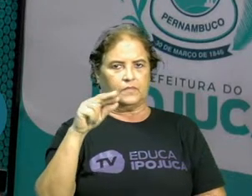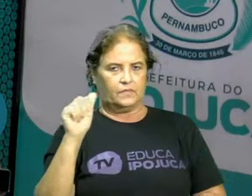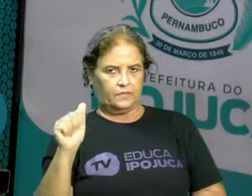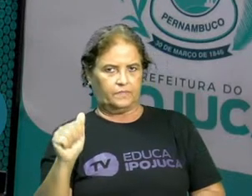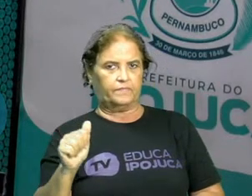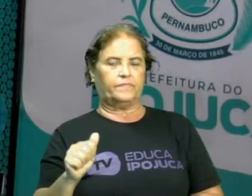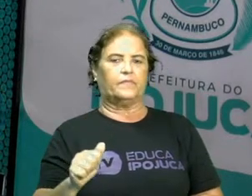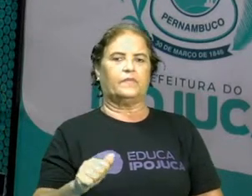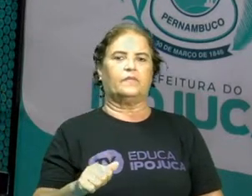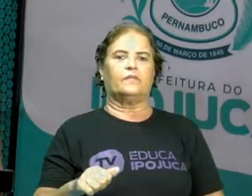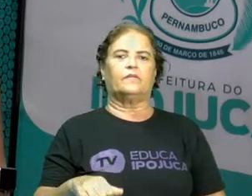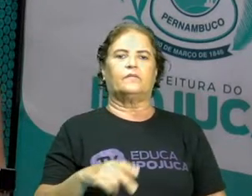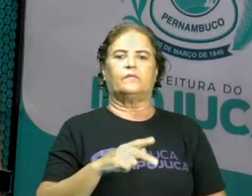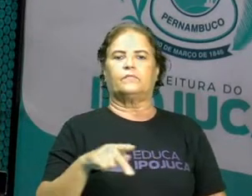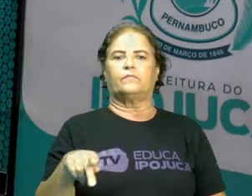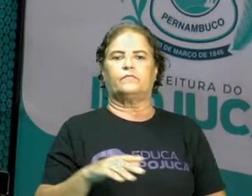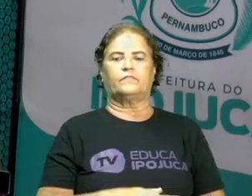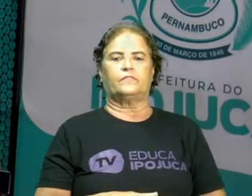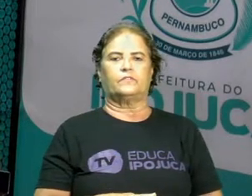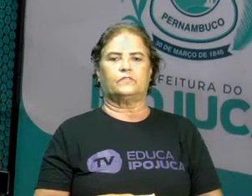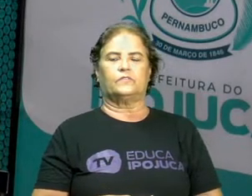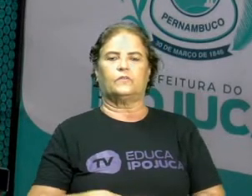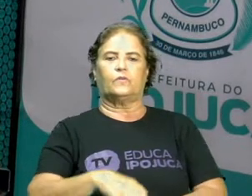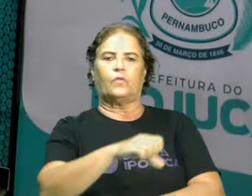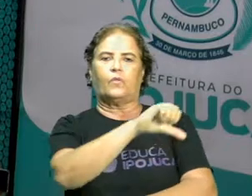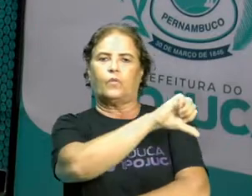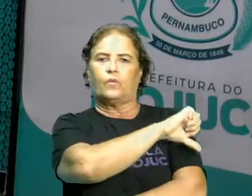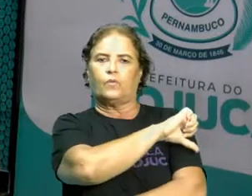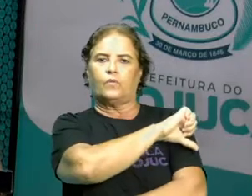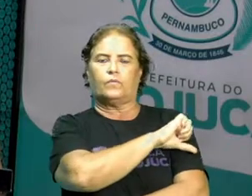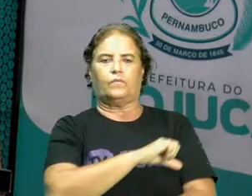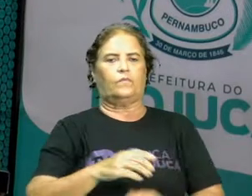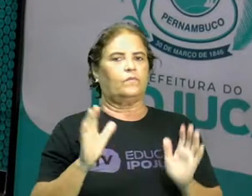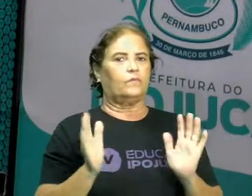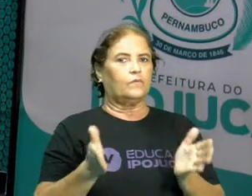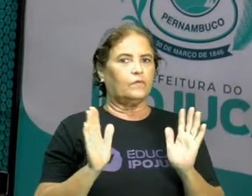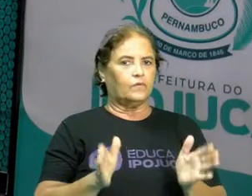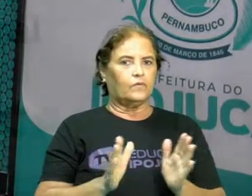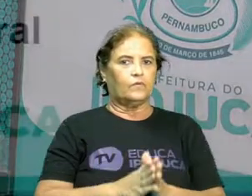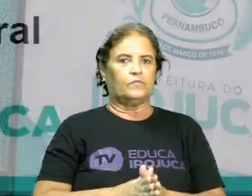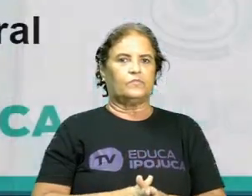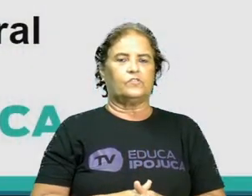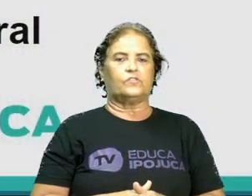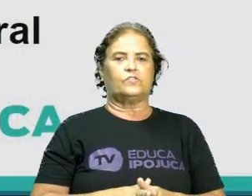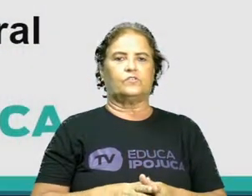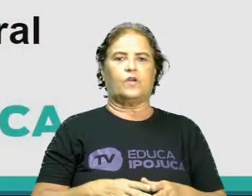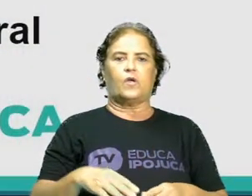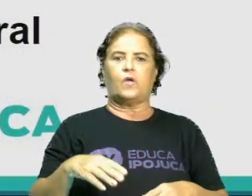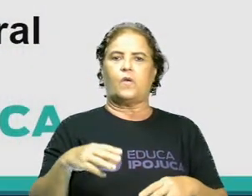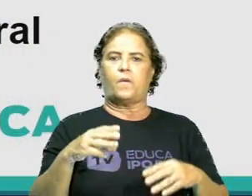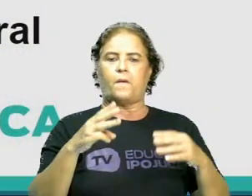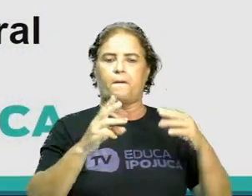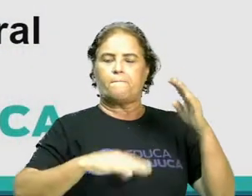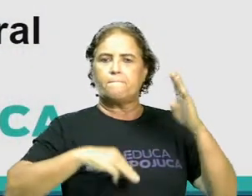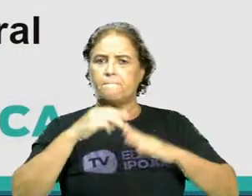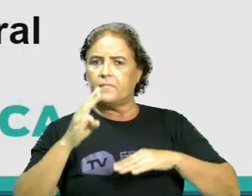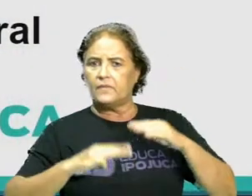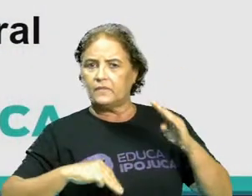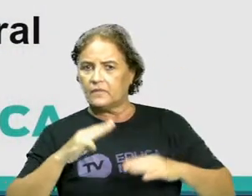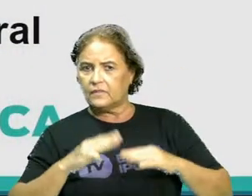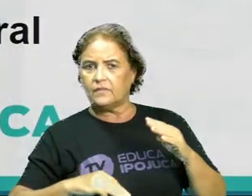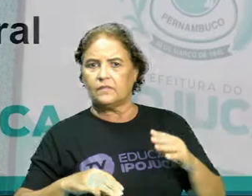de vocês de hoje. A nossa aula vai para os nunos anos e hoje a gente vai falar sobre as matérias e as suas